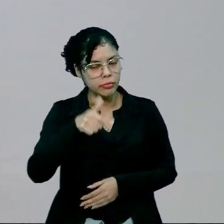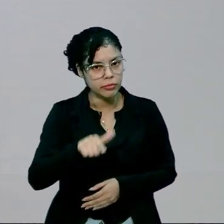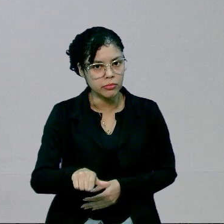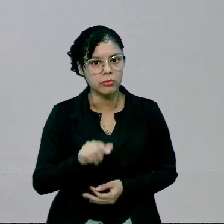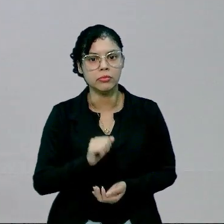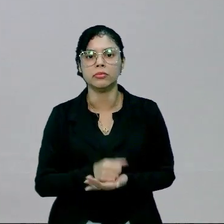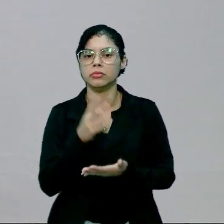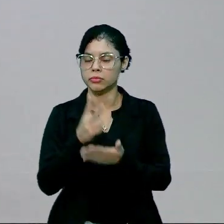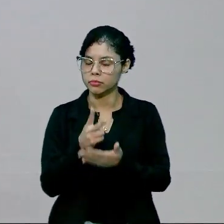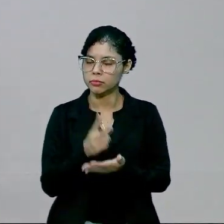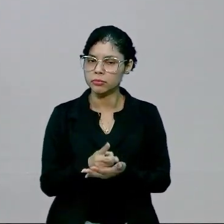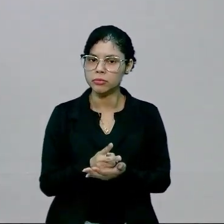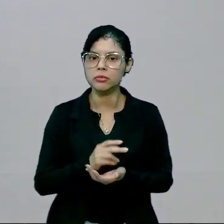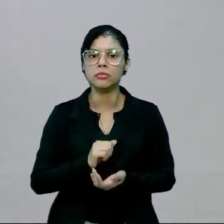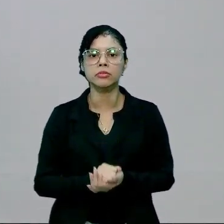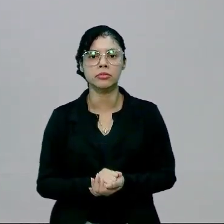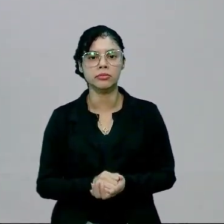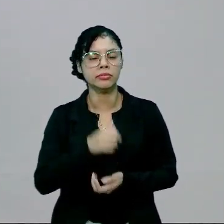Novamente, a mesma situação.